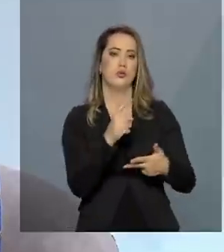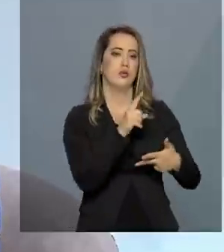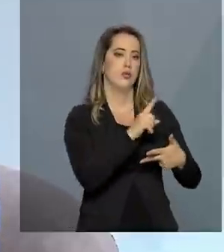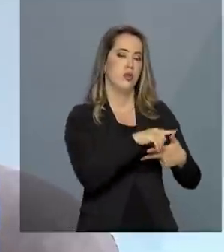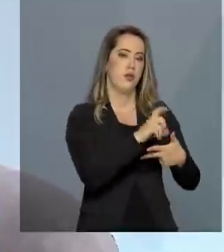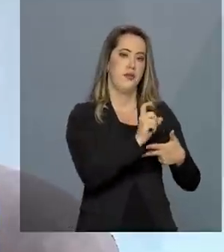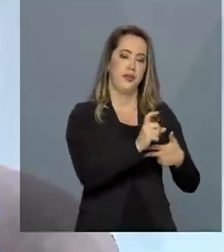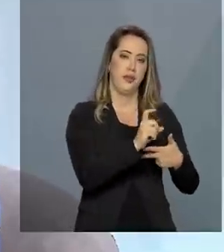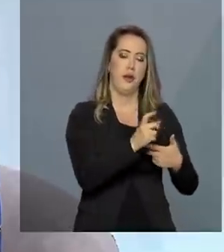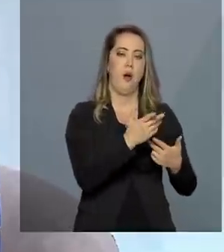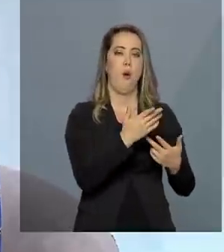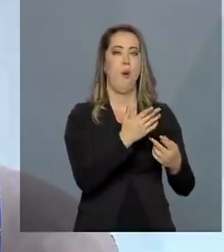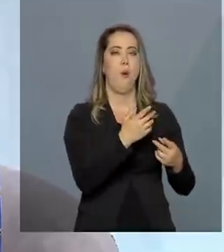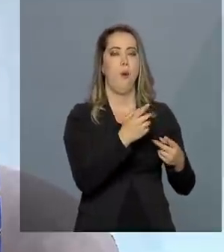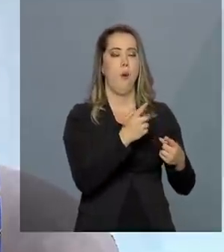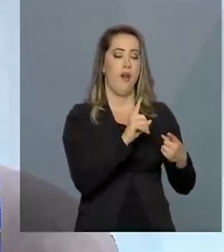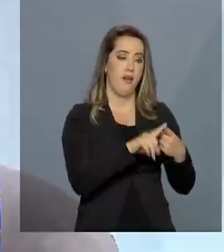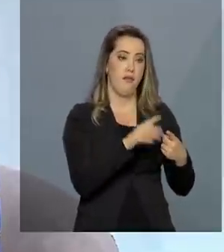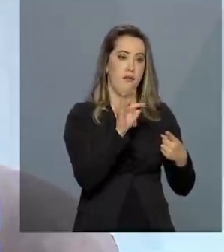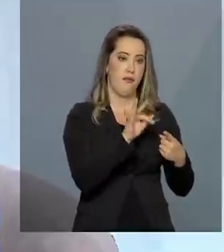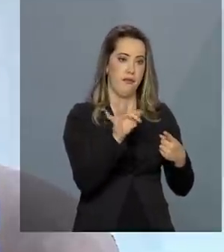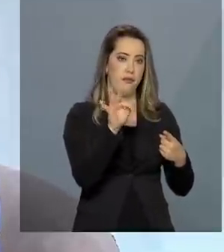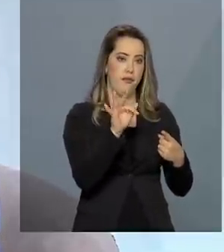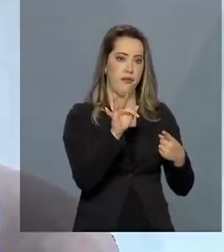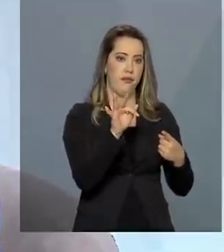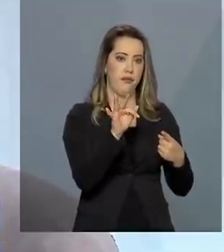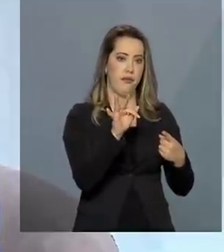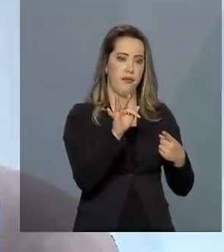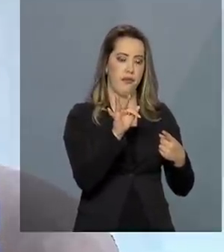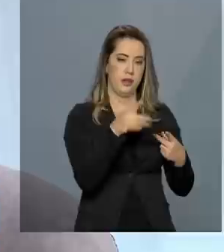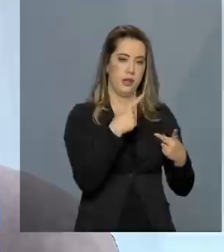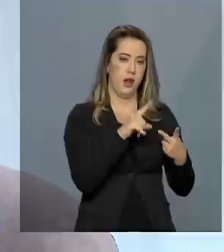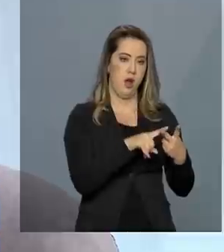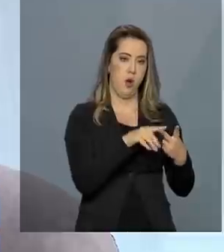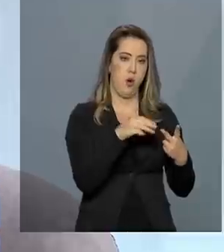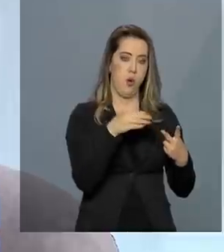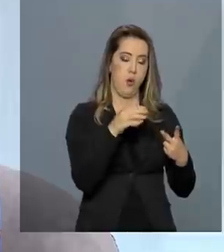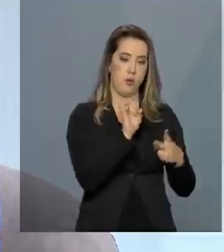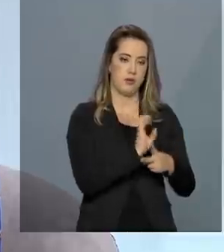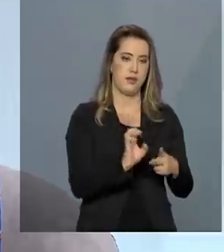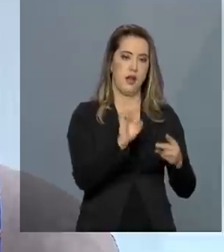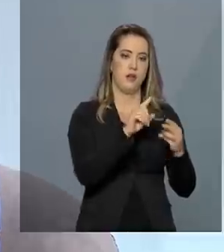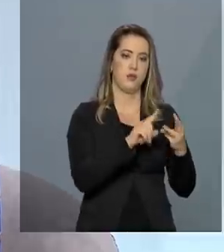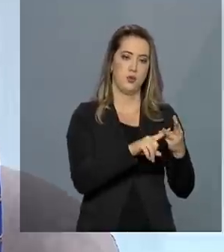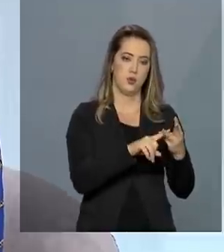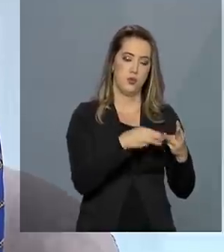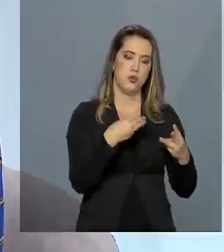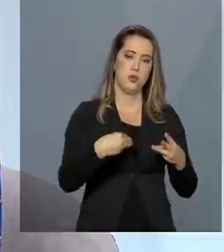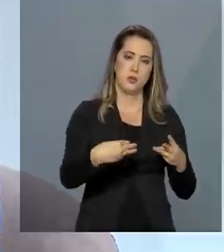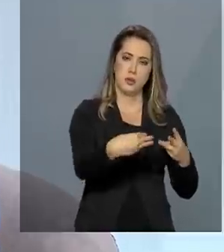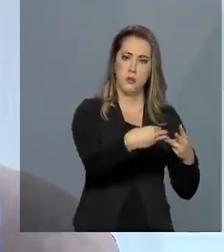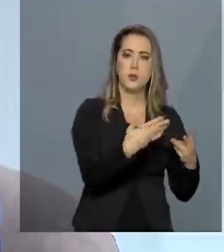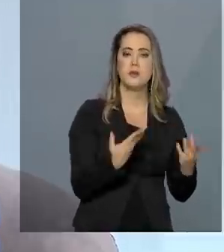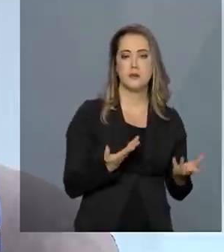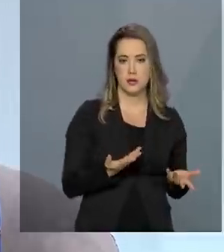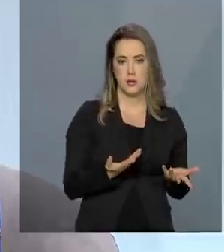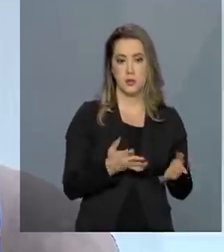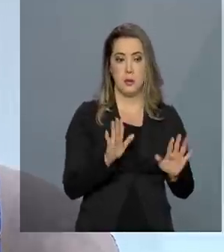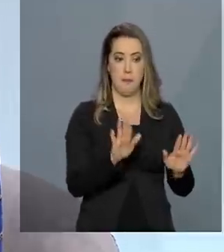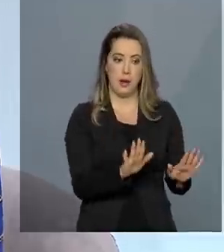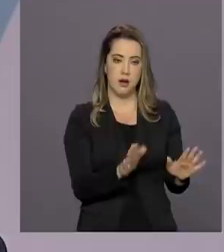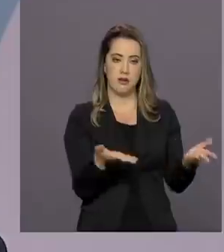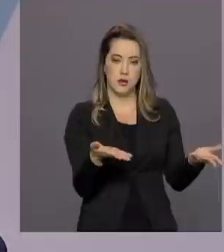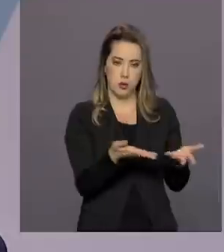impostos, é difícil a gente precisar um valor absoluto. Mas, com o novo Fundeb,